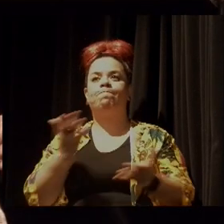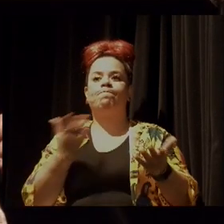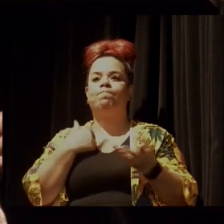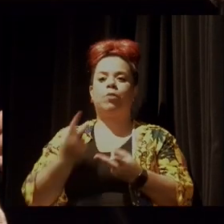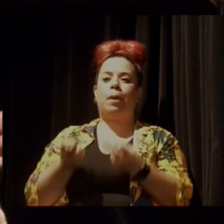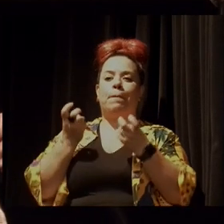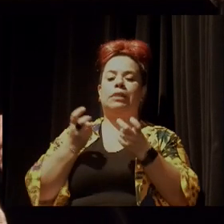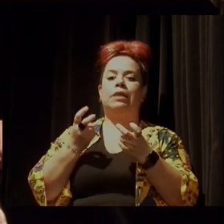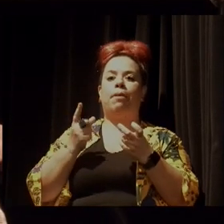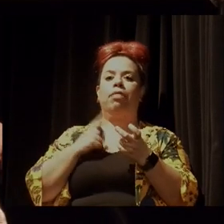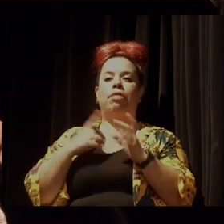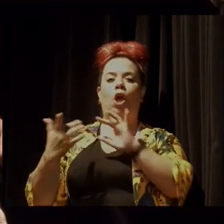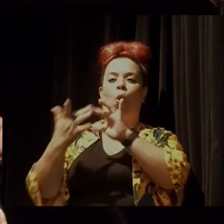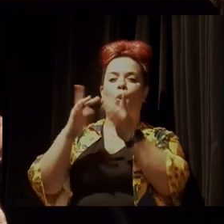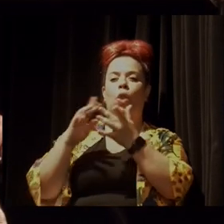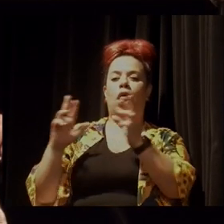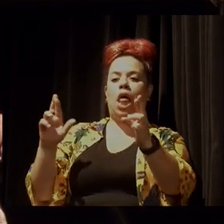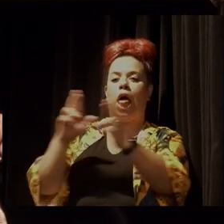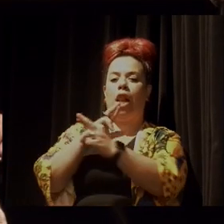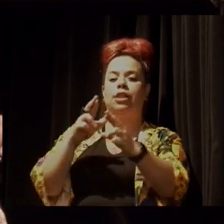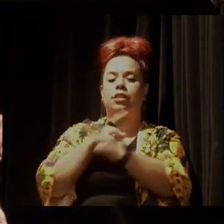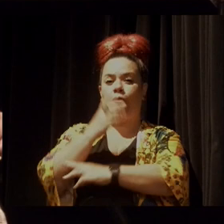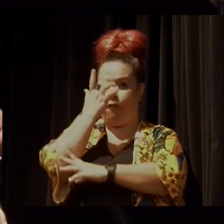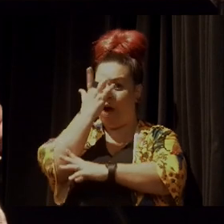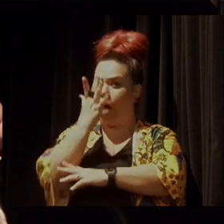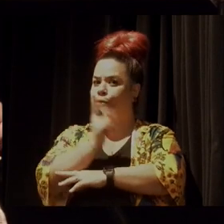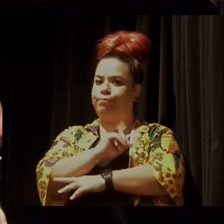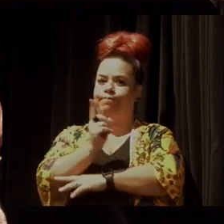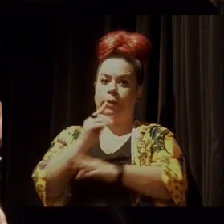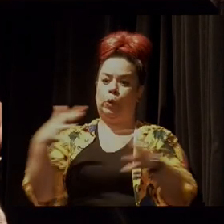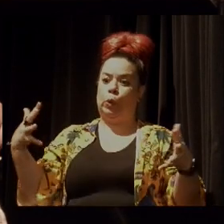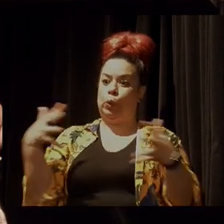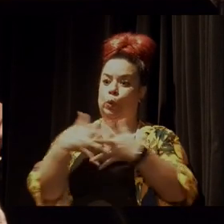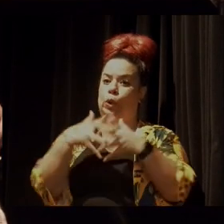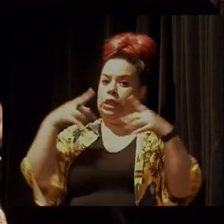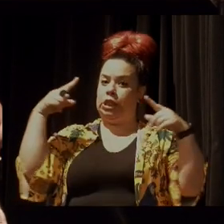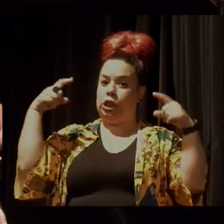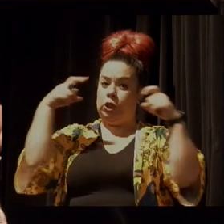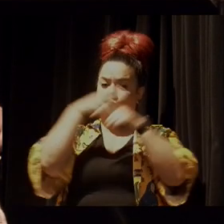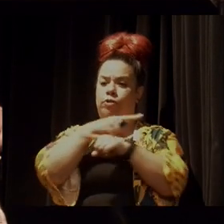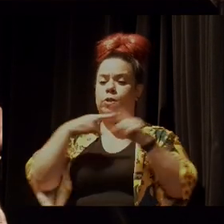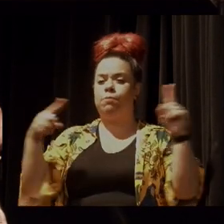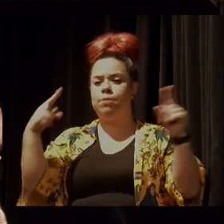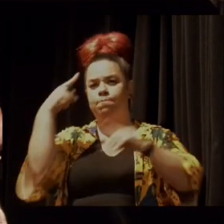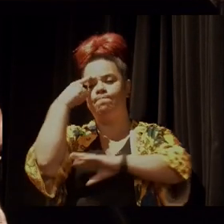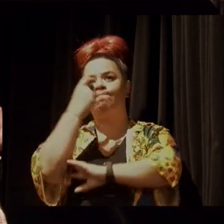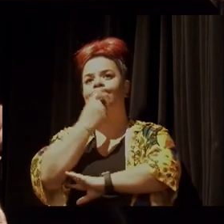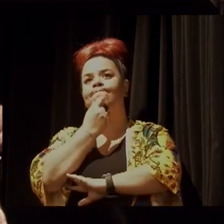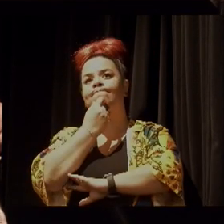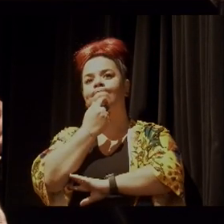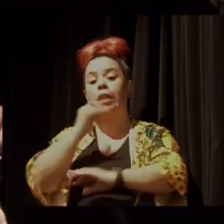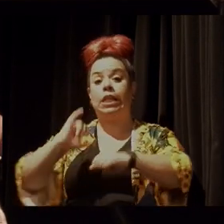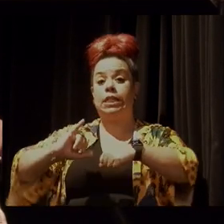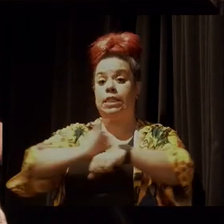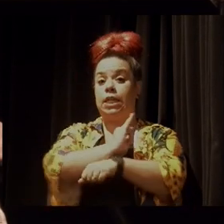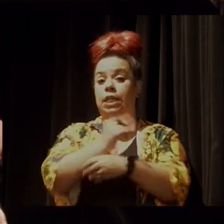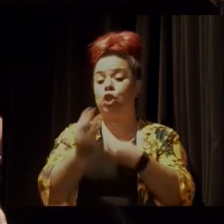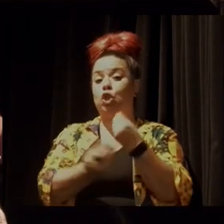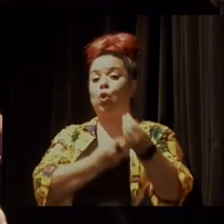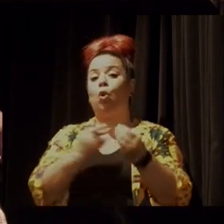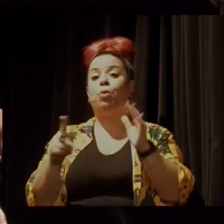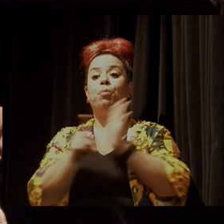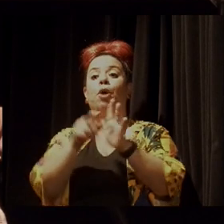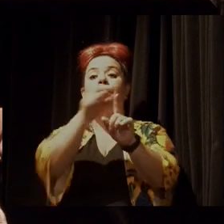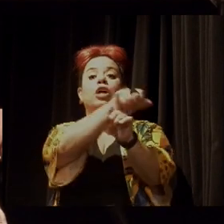complexa, pensar mecanismos de que, como a sociedade urbana, como